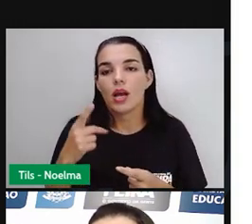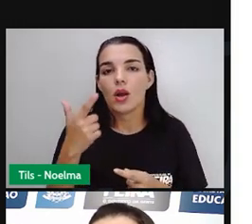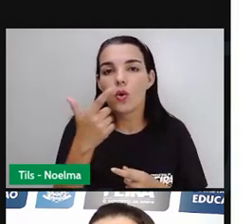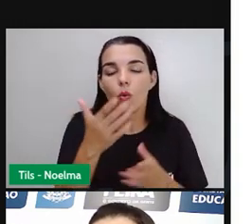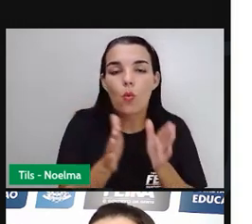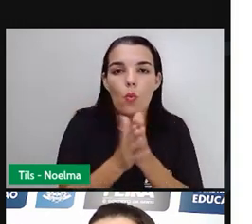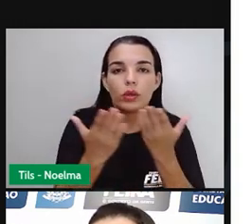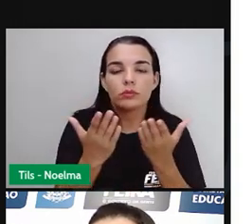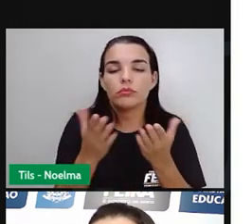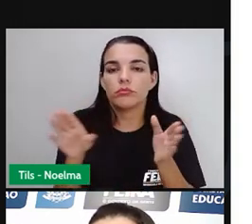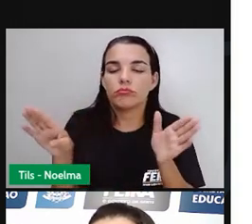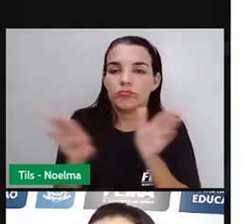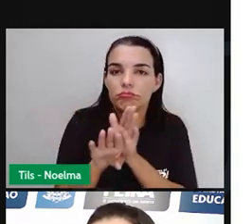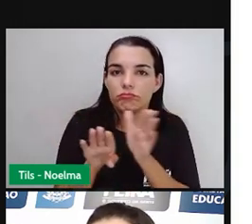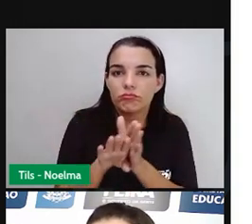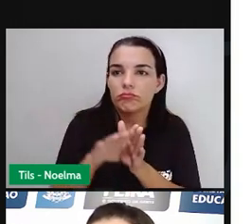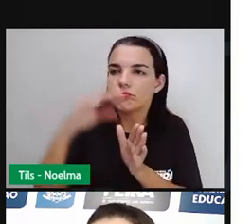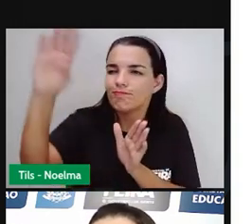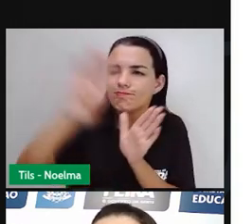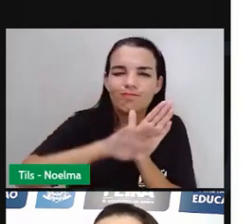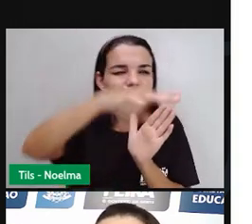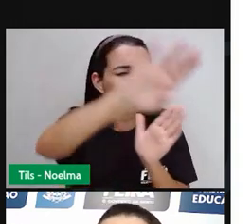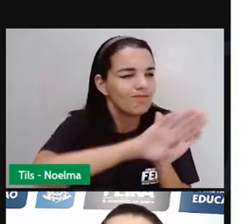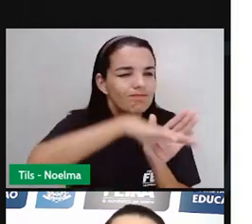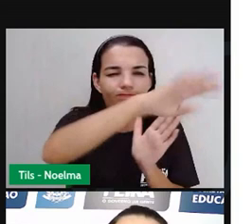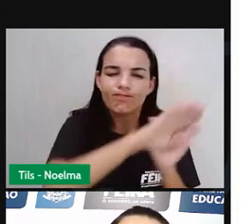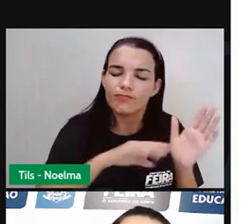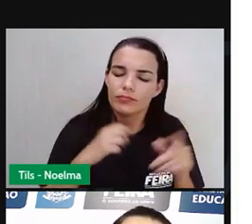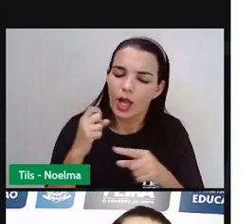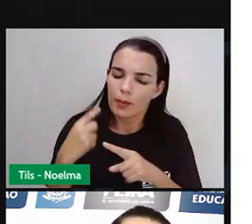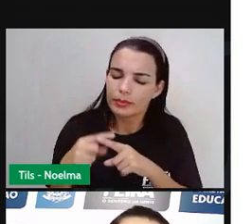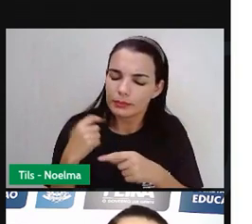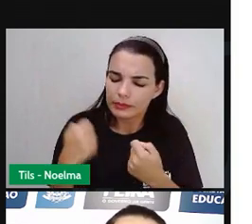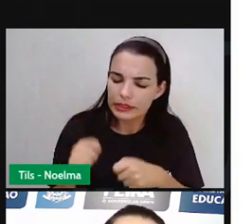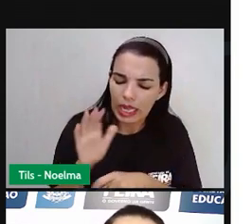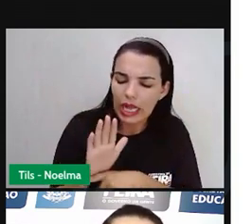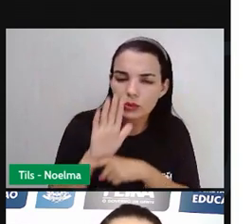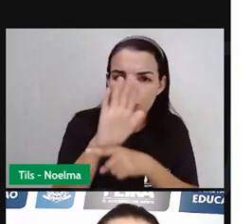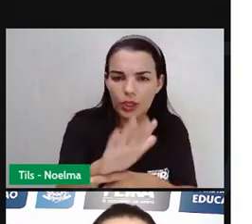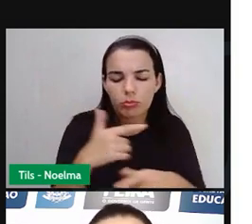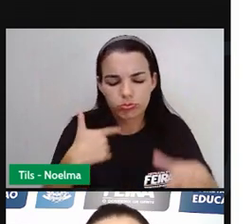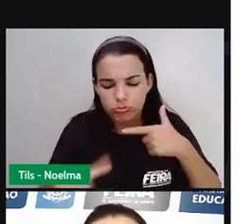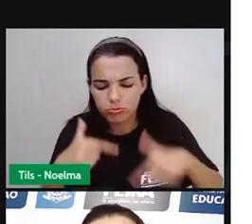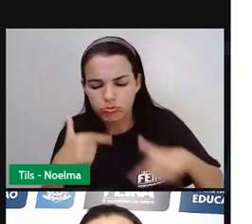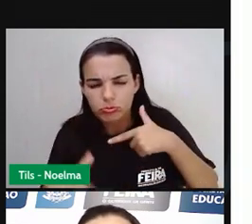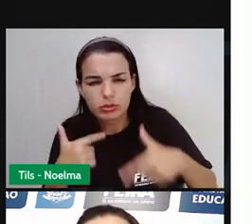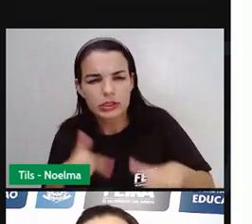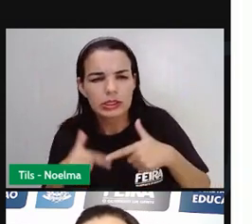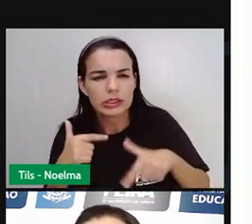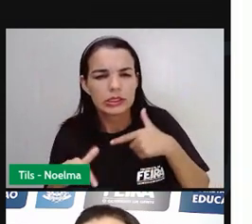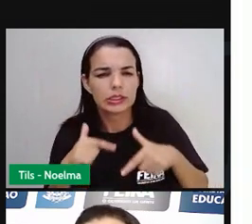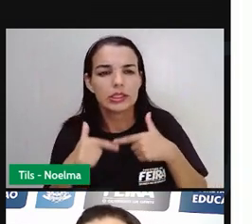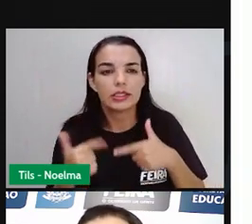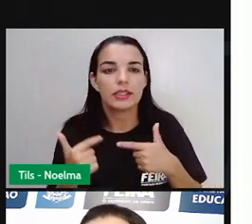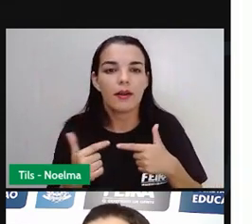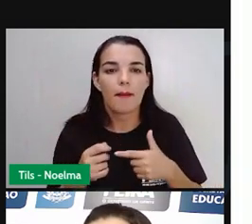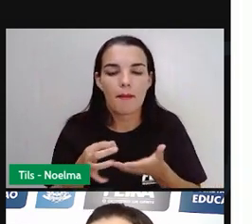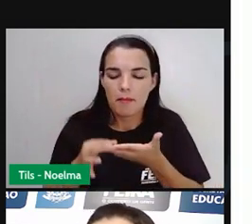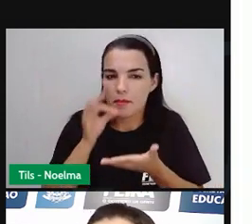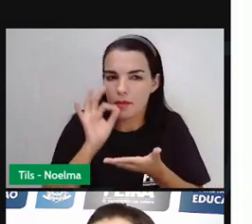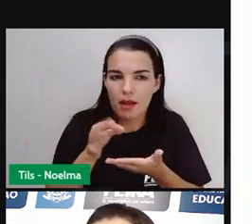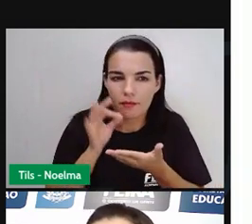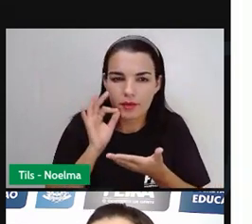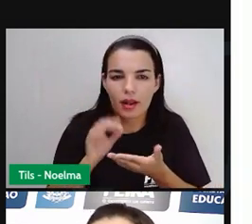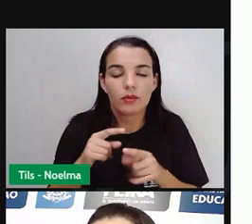pessoas, né? Desses imigrantes para o Brasil para contribuir aí no trabalho, nas fazendas, nos cafezais, mas também